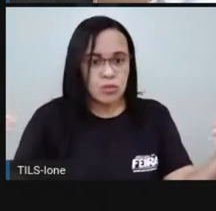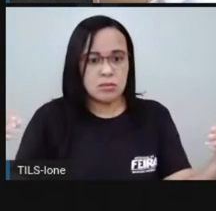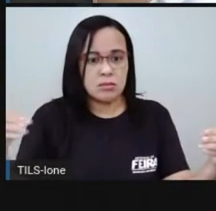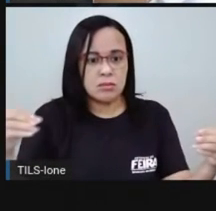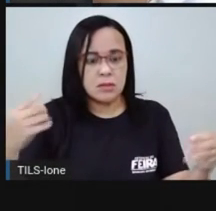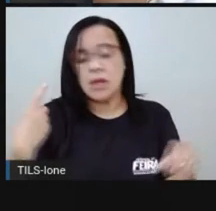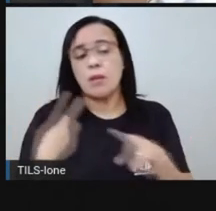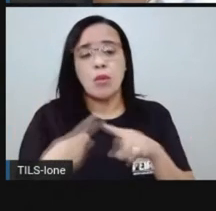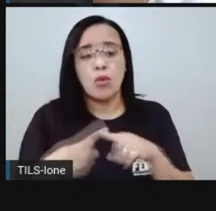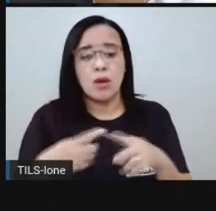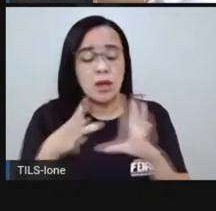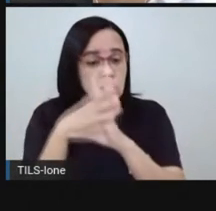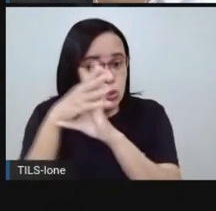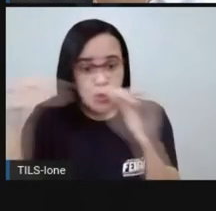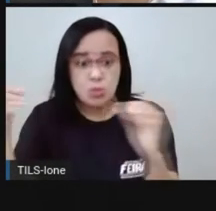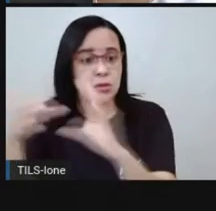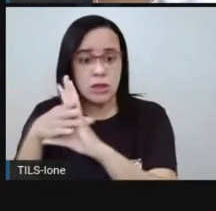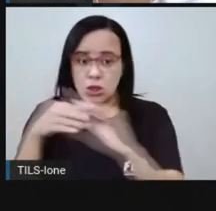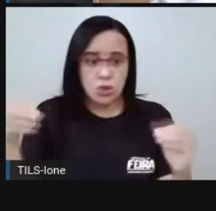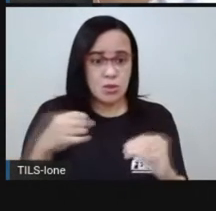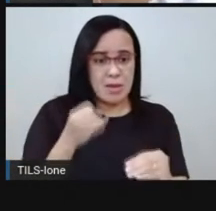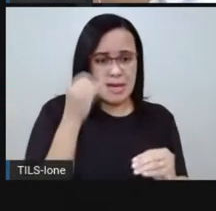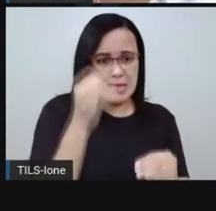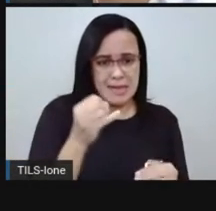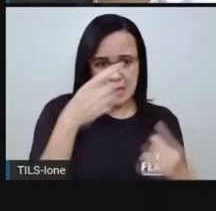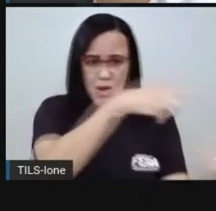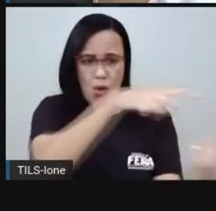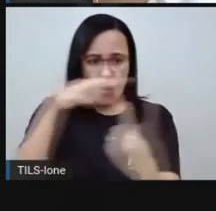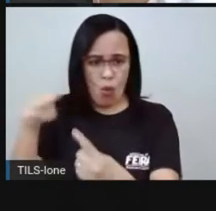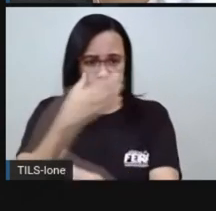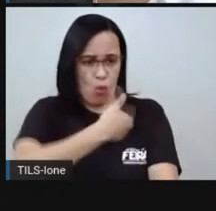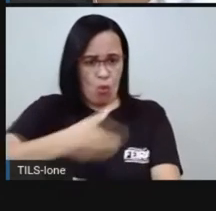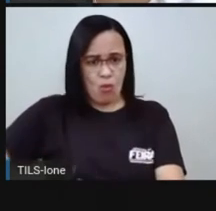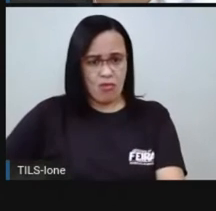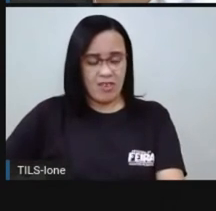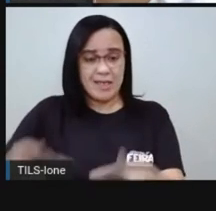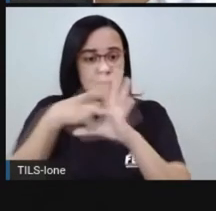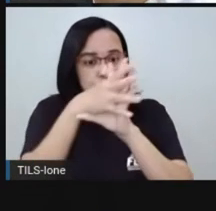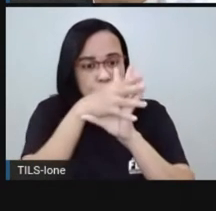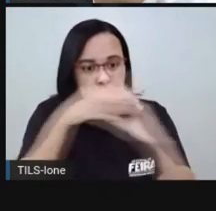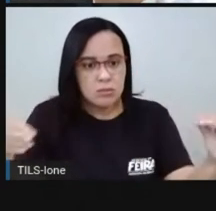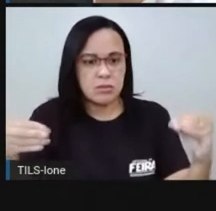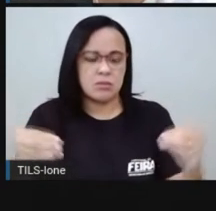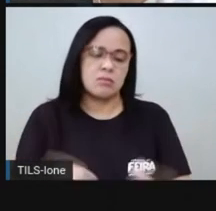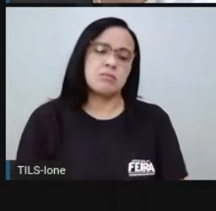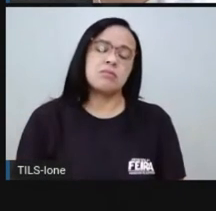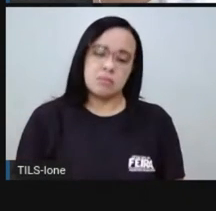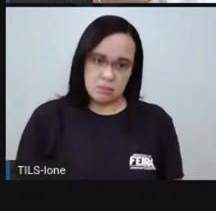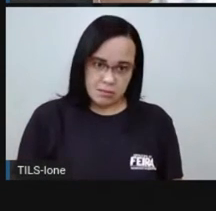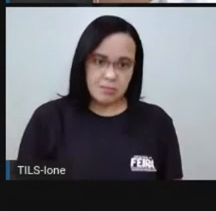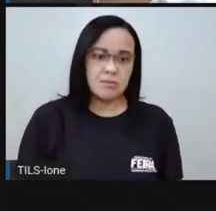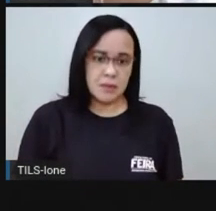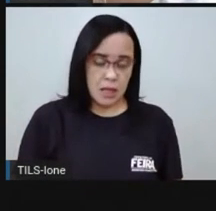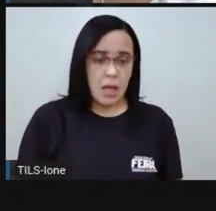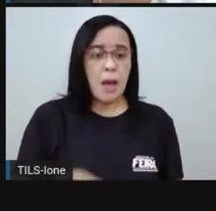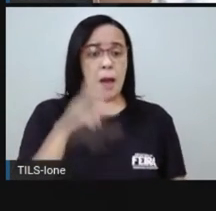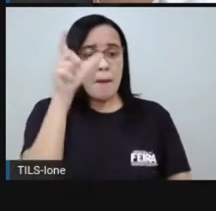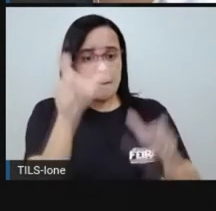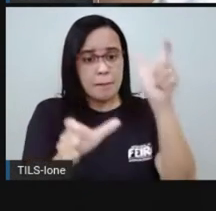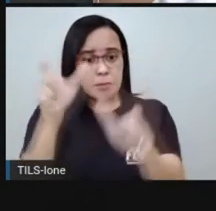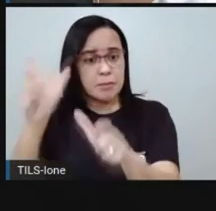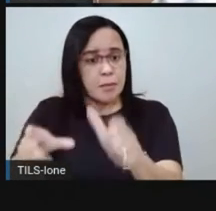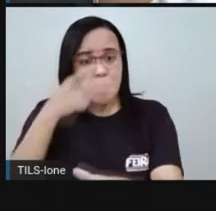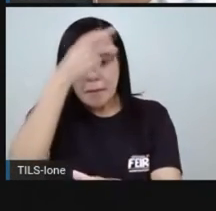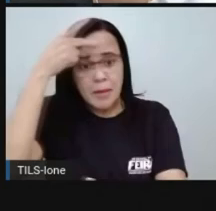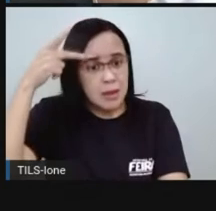DOI-COD, que um departamento de ordem política e social. Pessoas que até hoje não se sabe